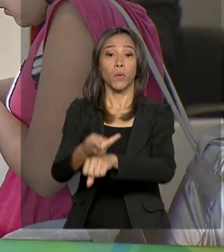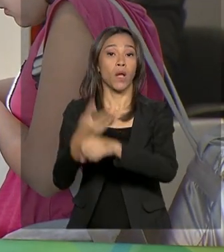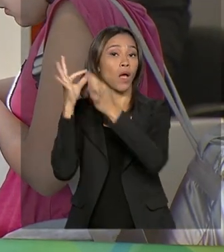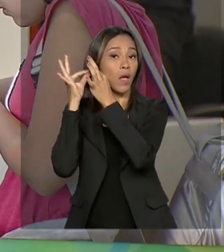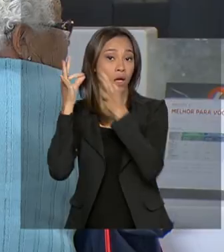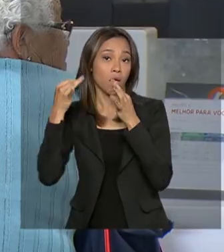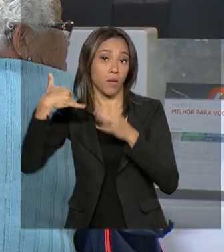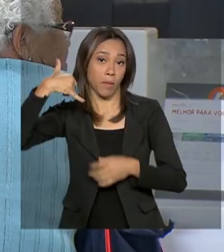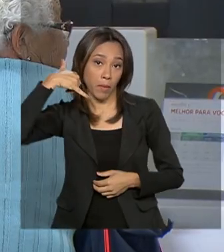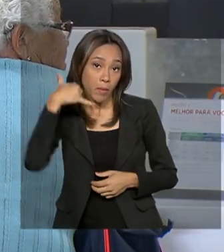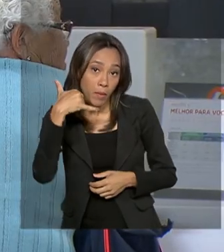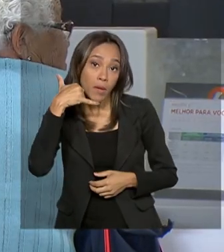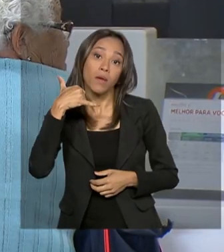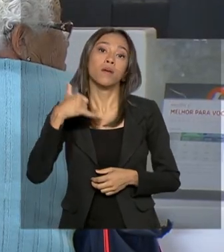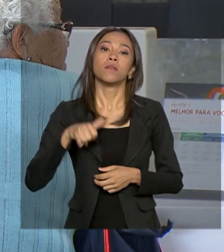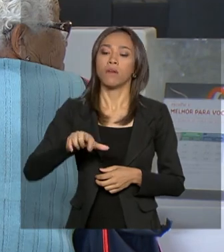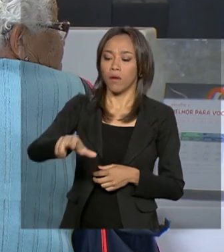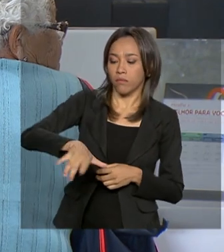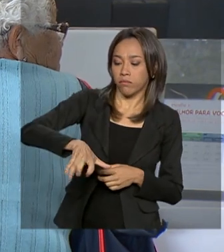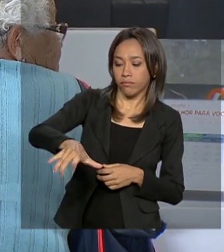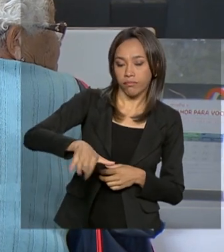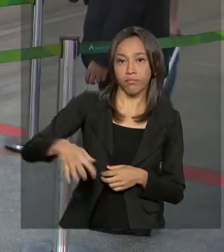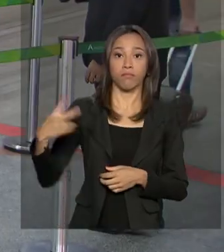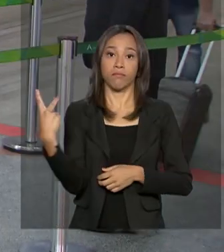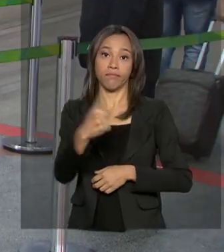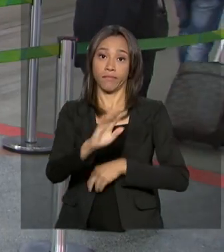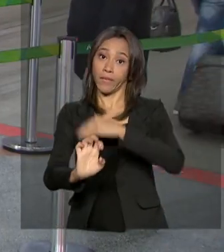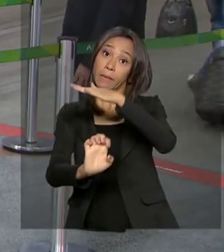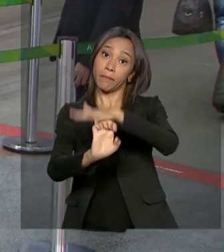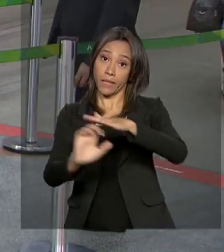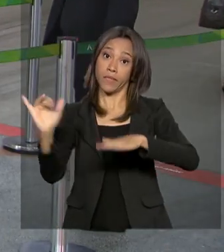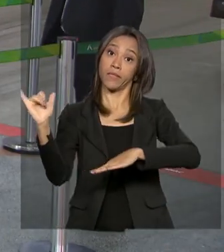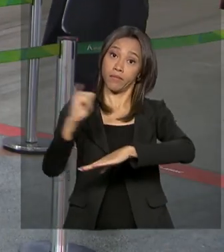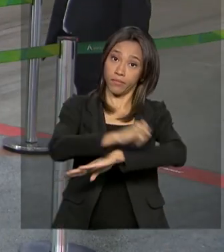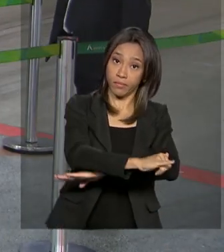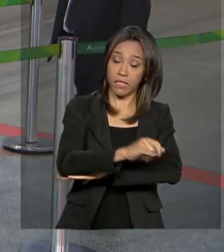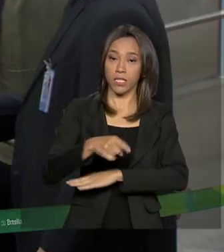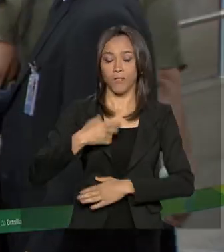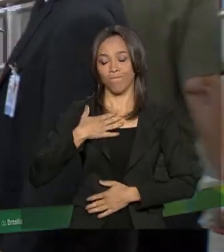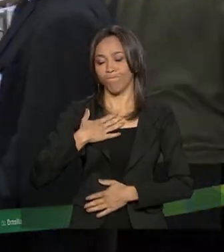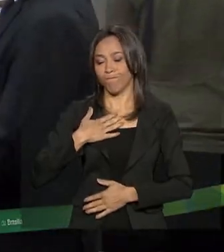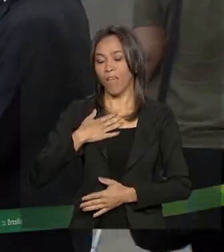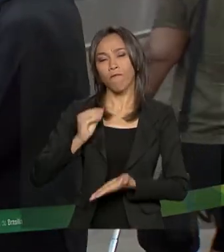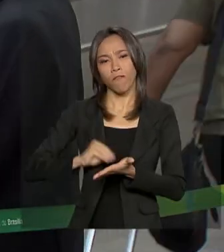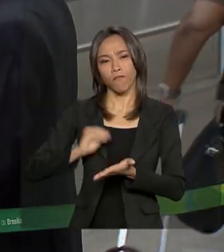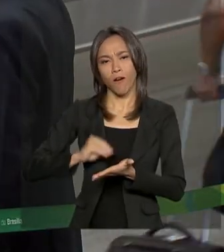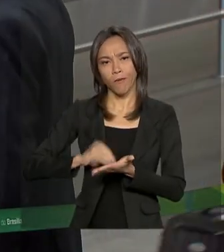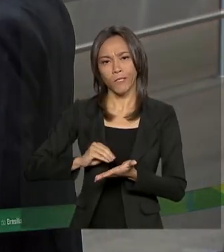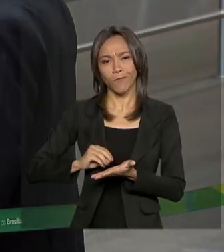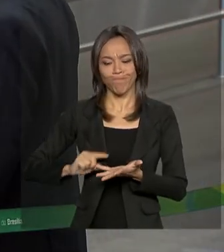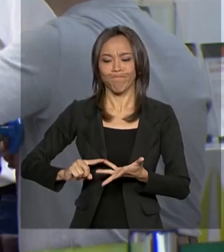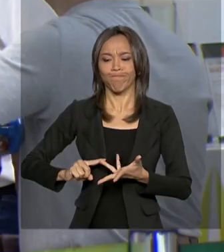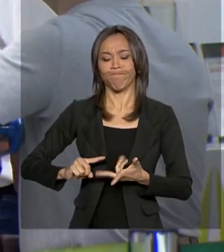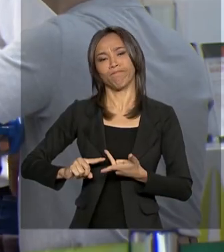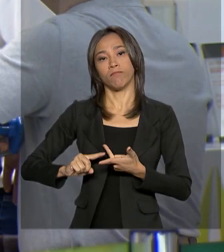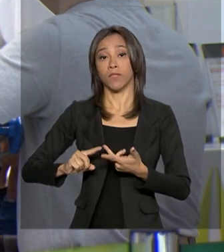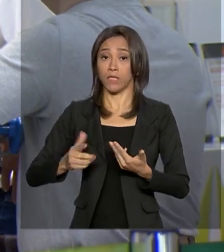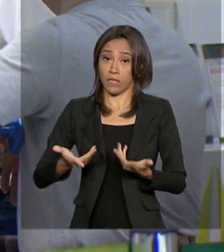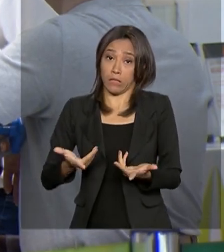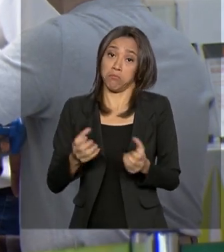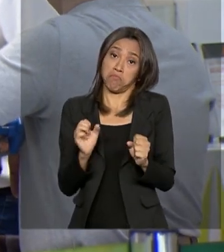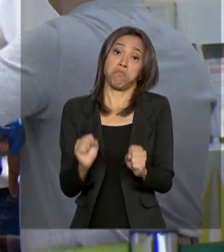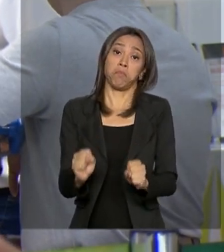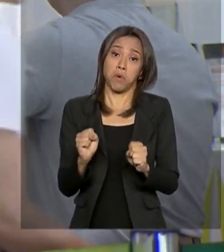telefônico e eletrônico da própria companhia. Se não ficar satisfeito ainda, permanecendo essa insatisfação, ele